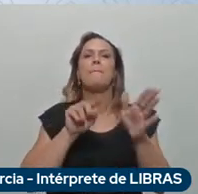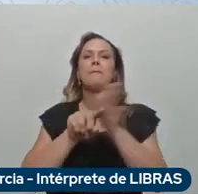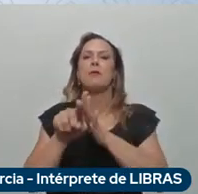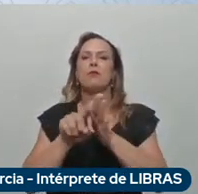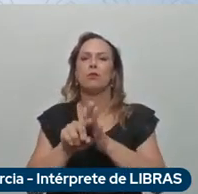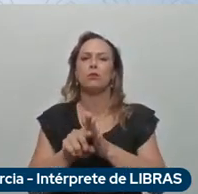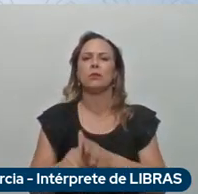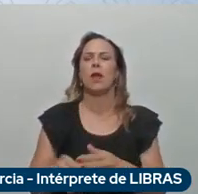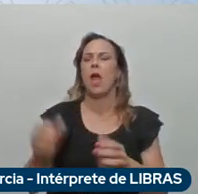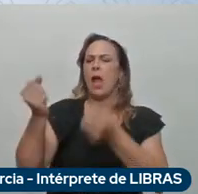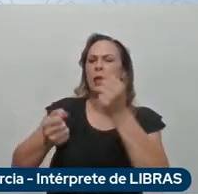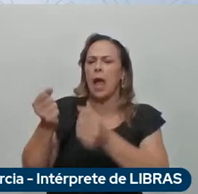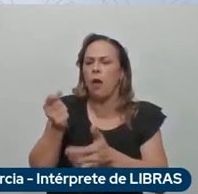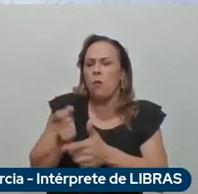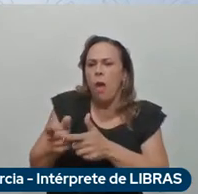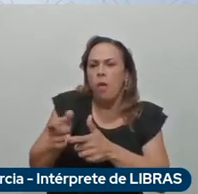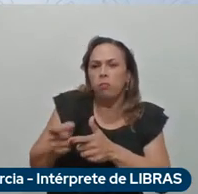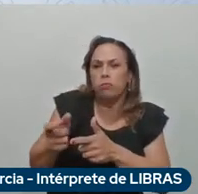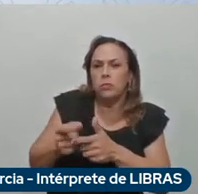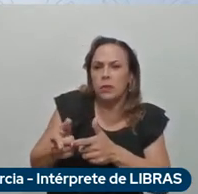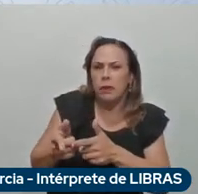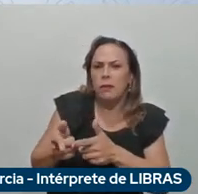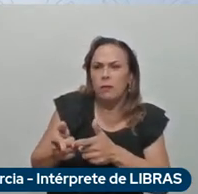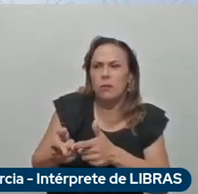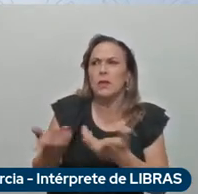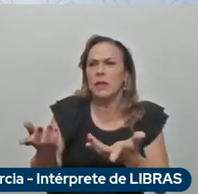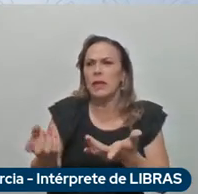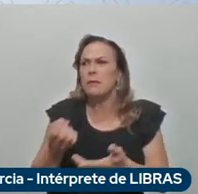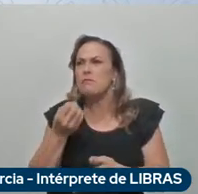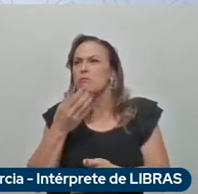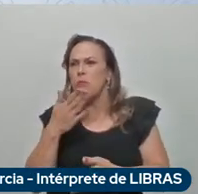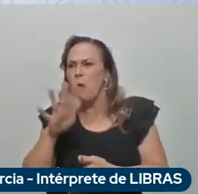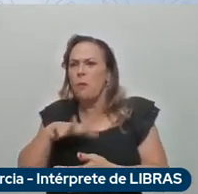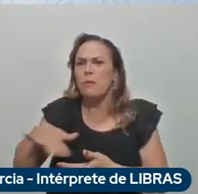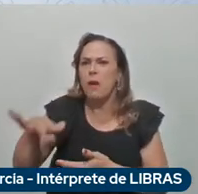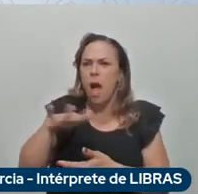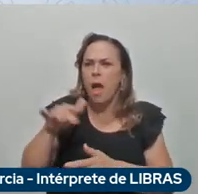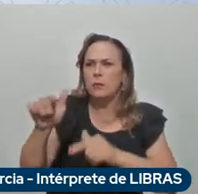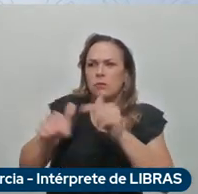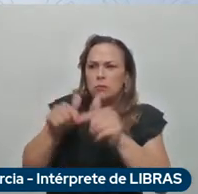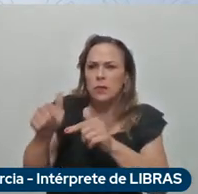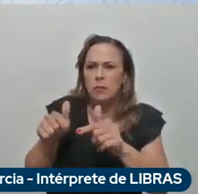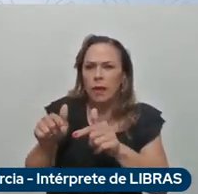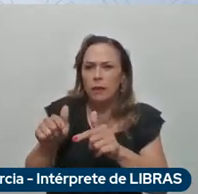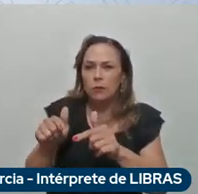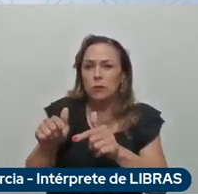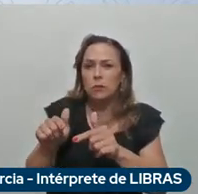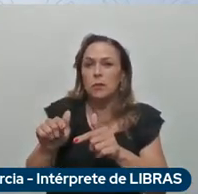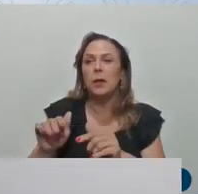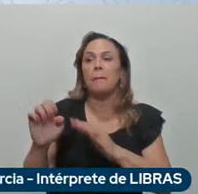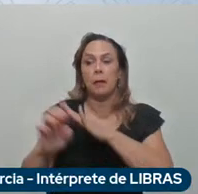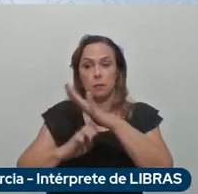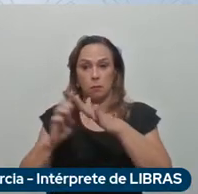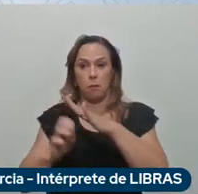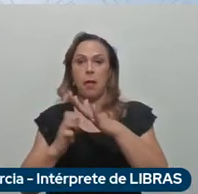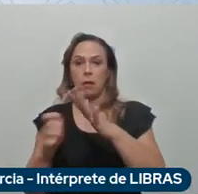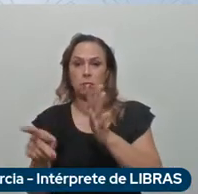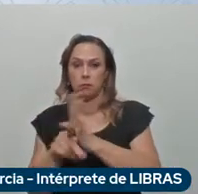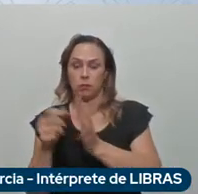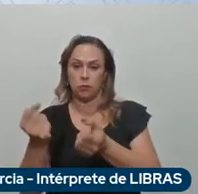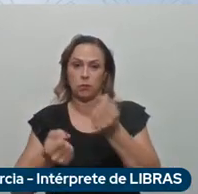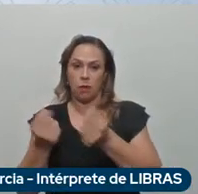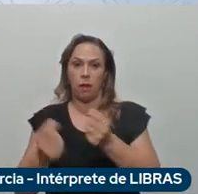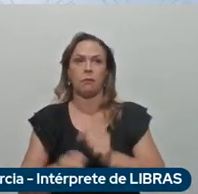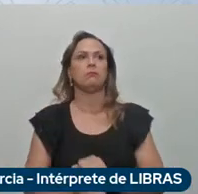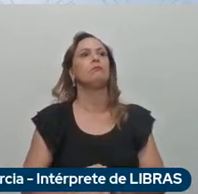hoje ele seria um business considerável para as montadoras em especial para estelantes sem